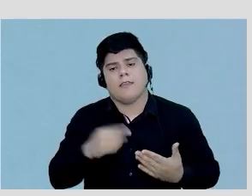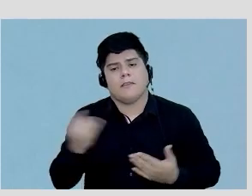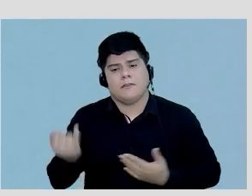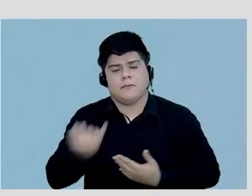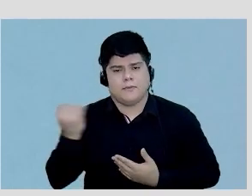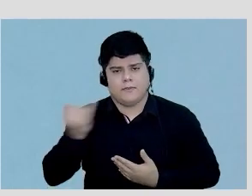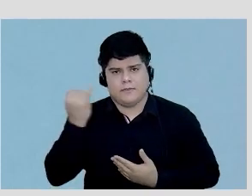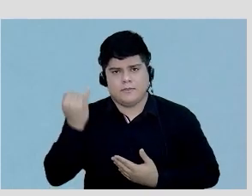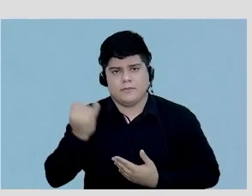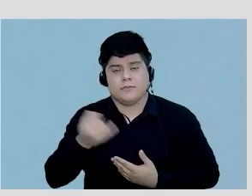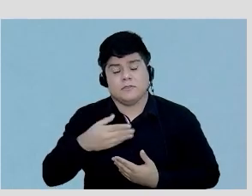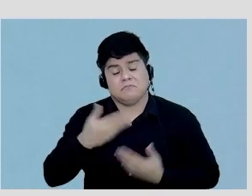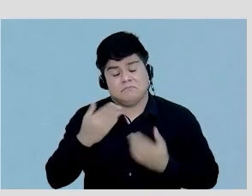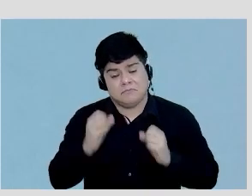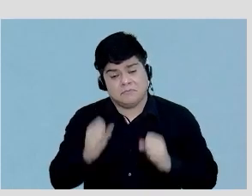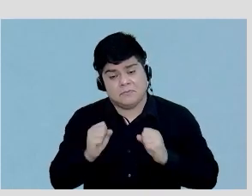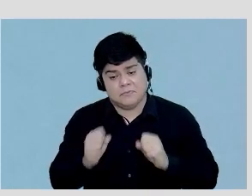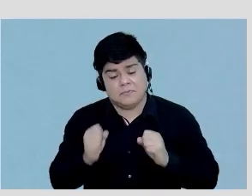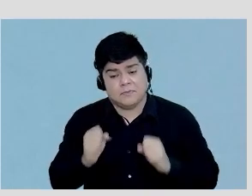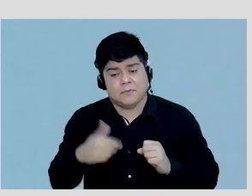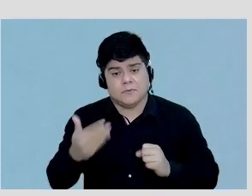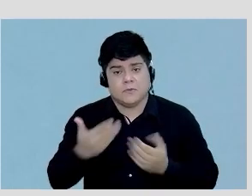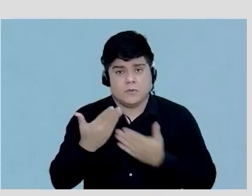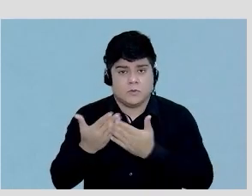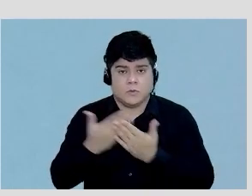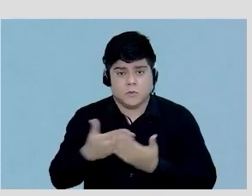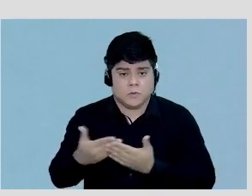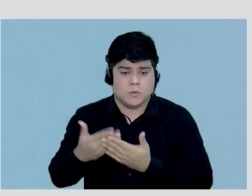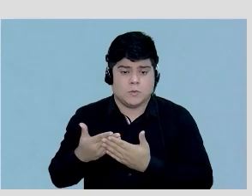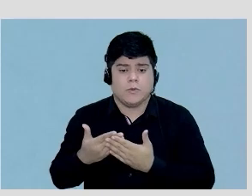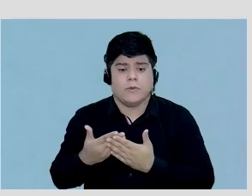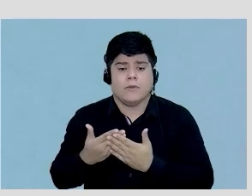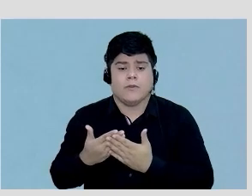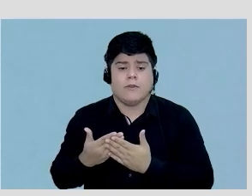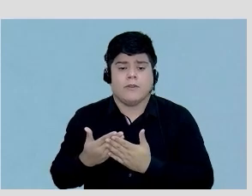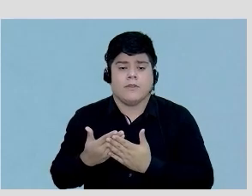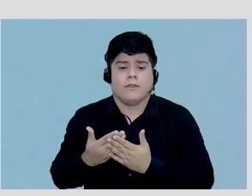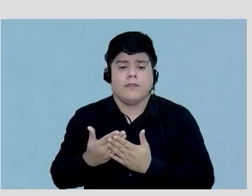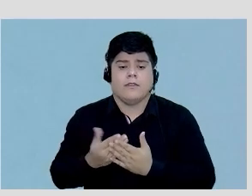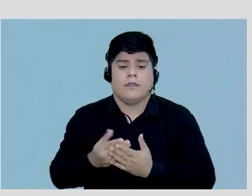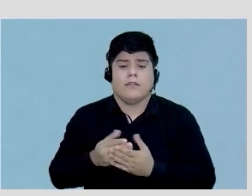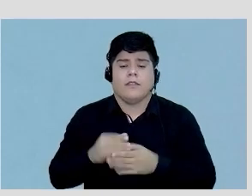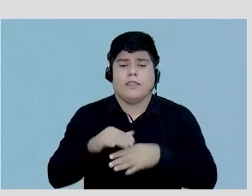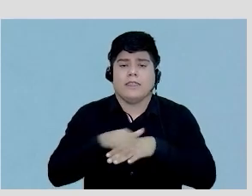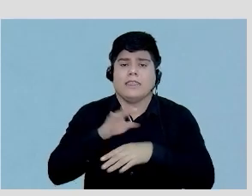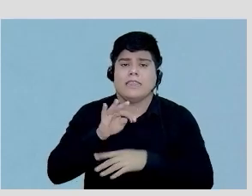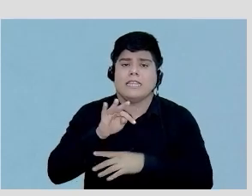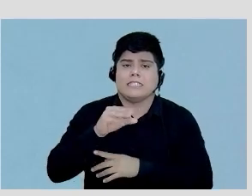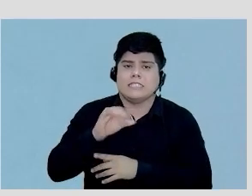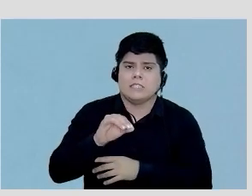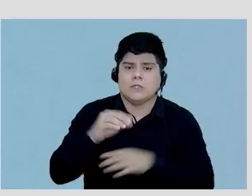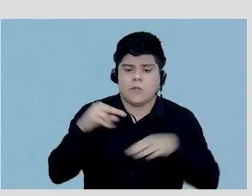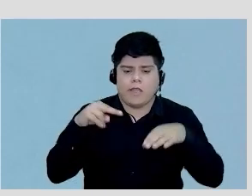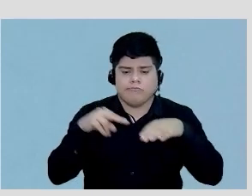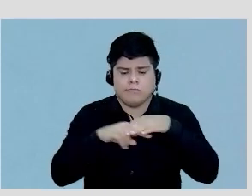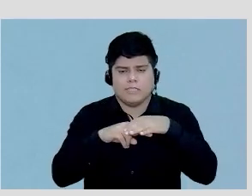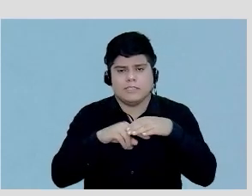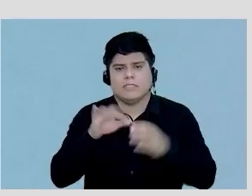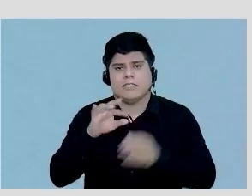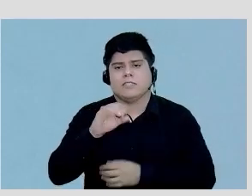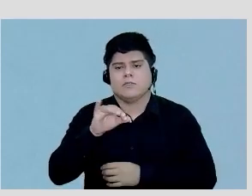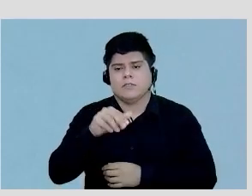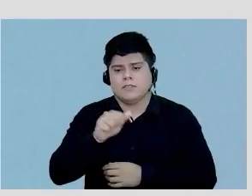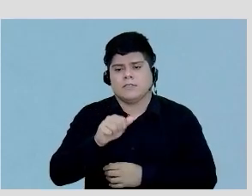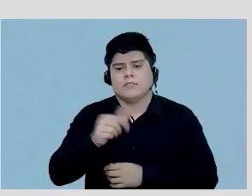importante e provavelmente os estudos tecidoais a ressonância e aí